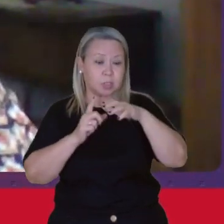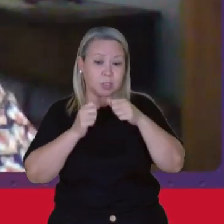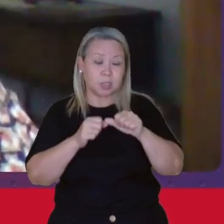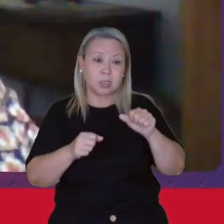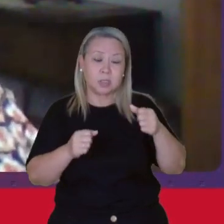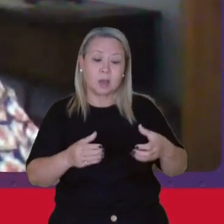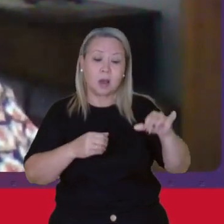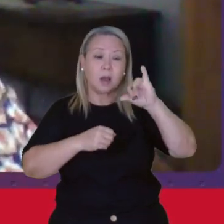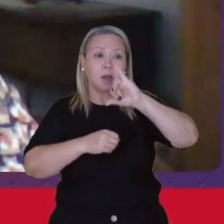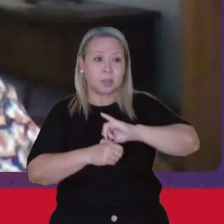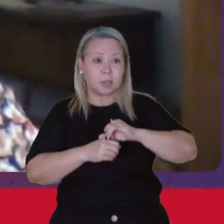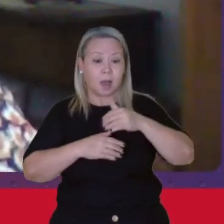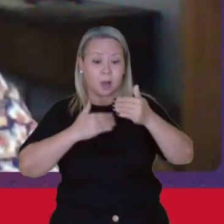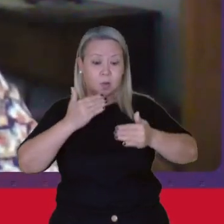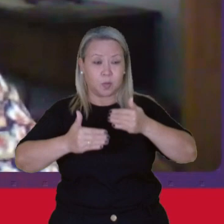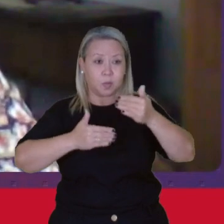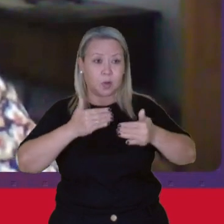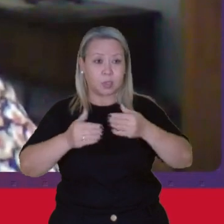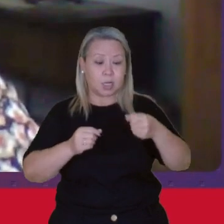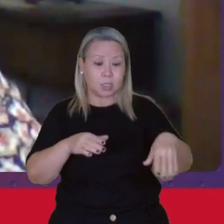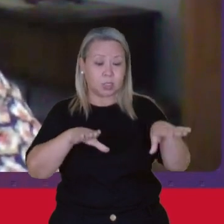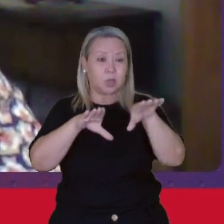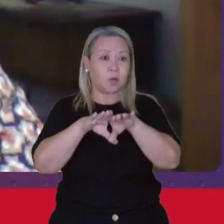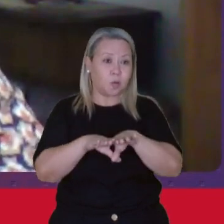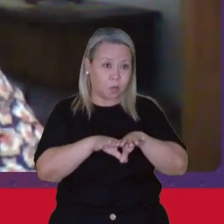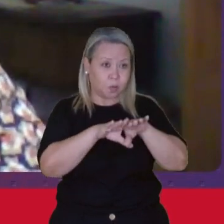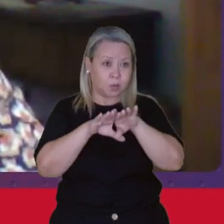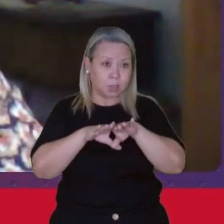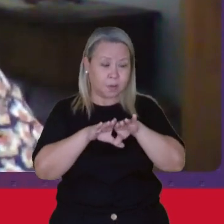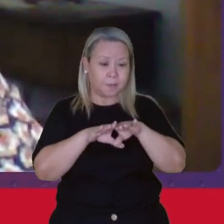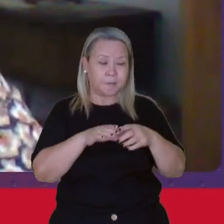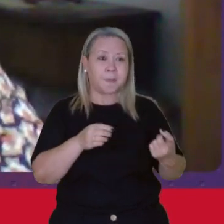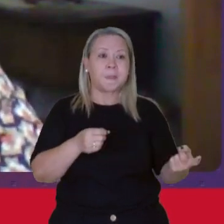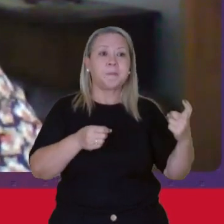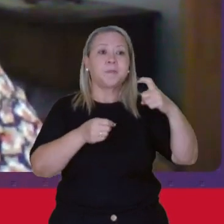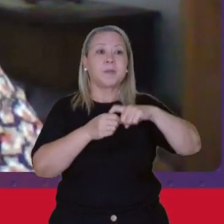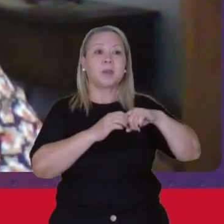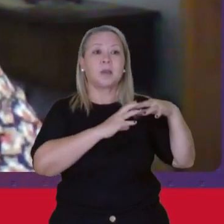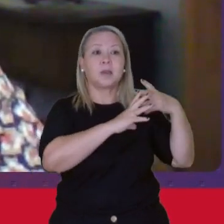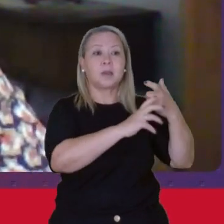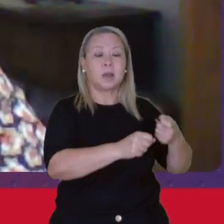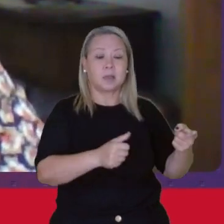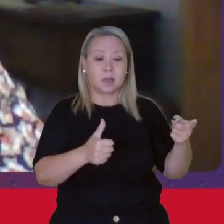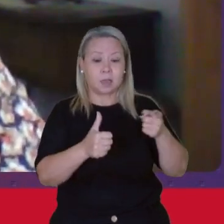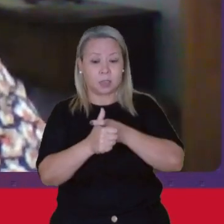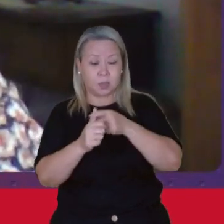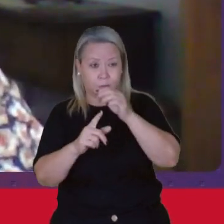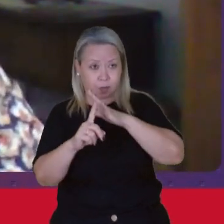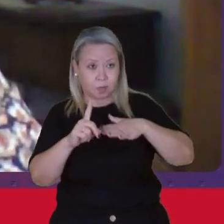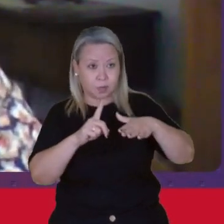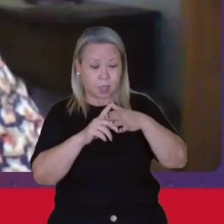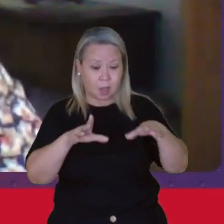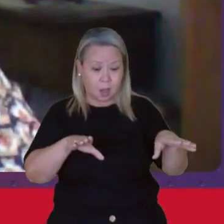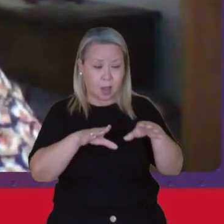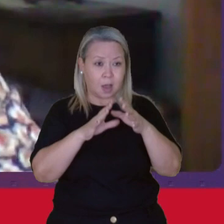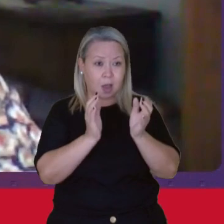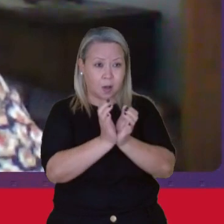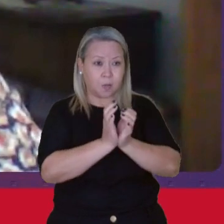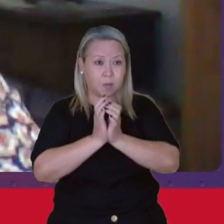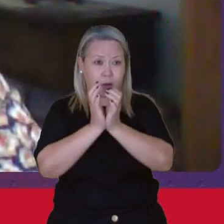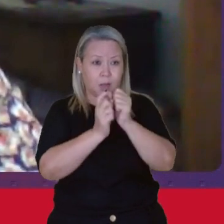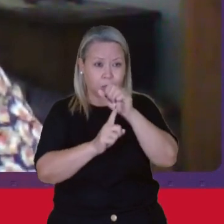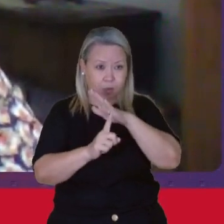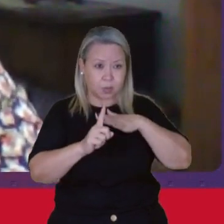centradas No processo de inclusão E resgate da dívida social Acumulada com a